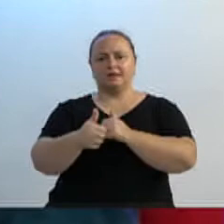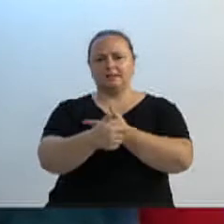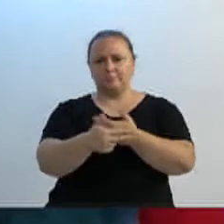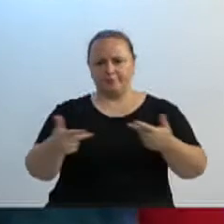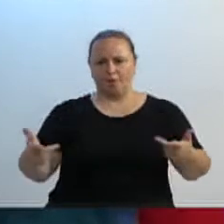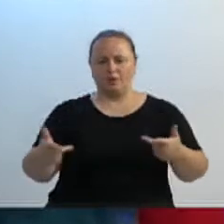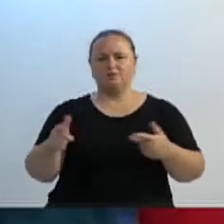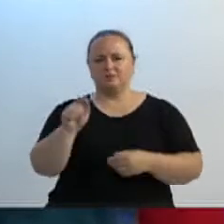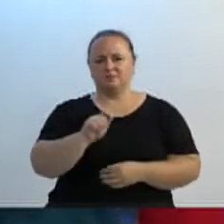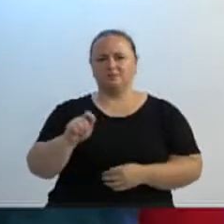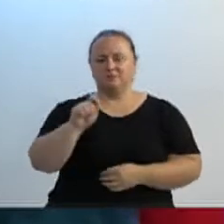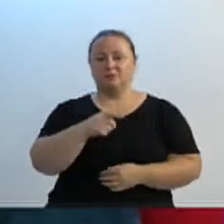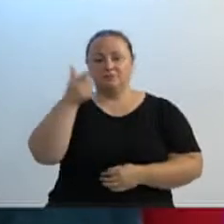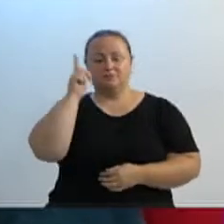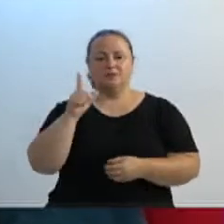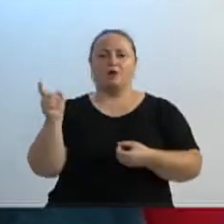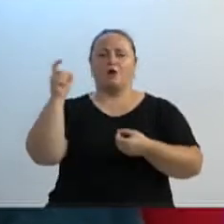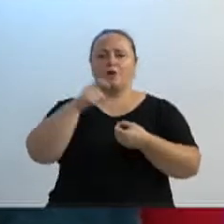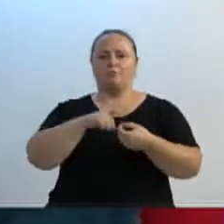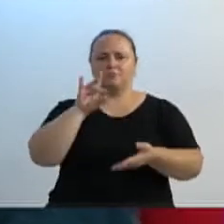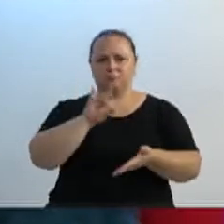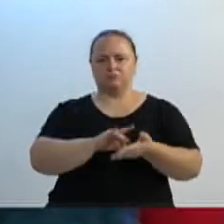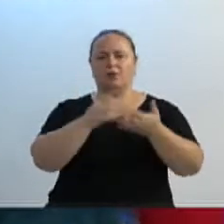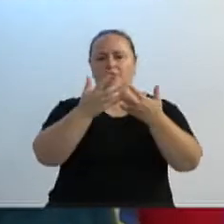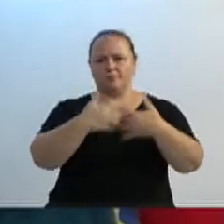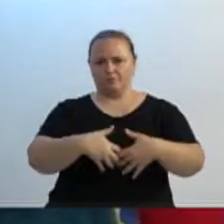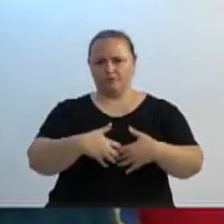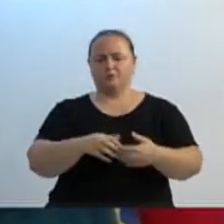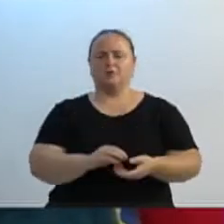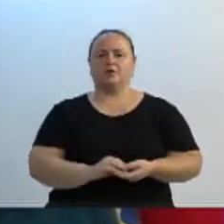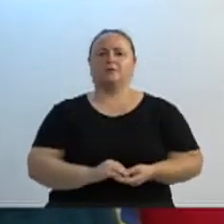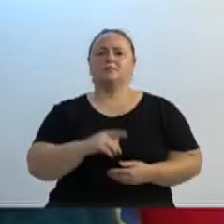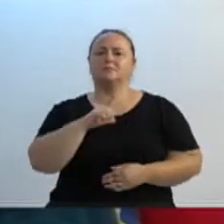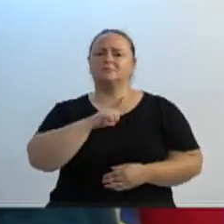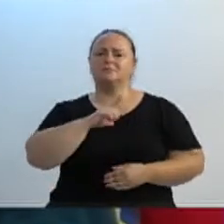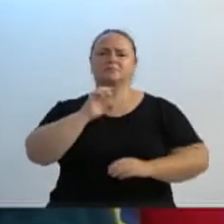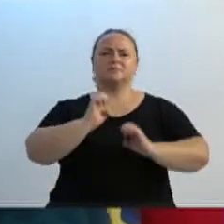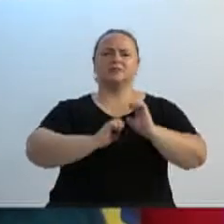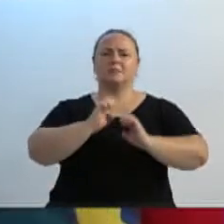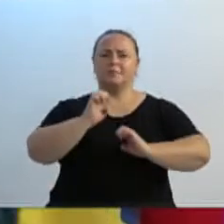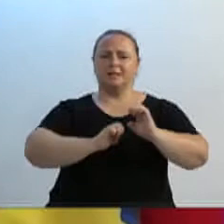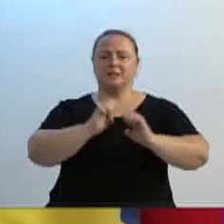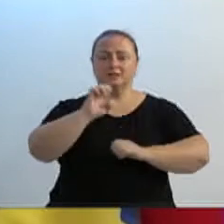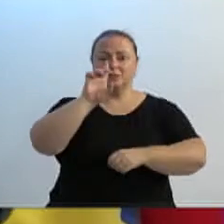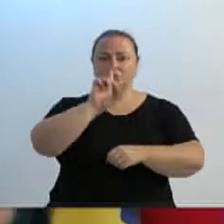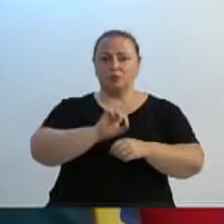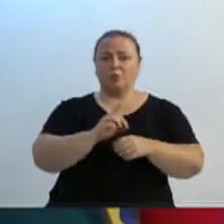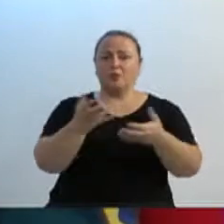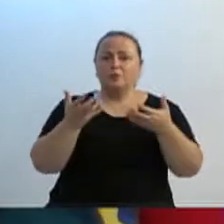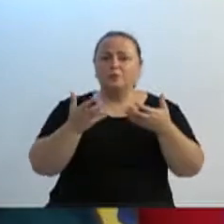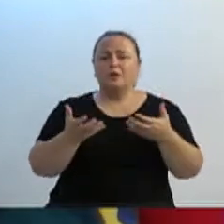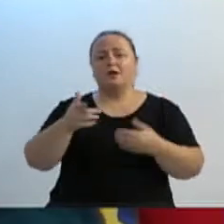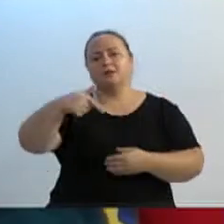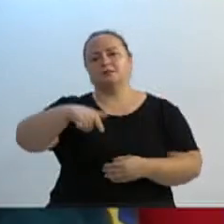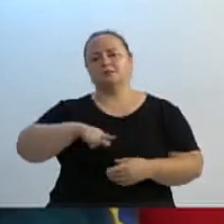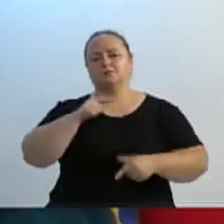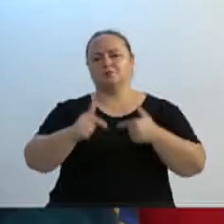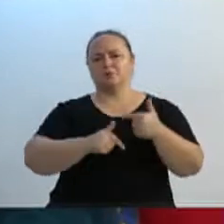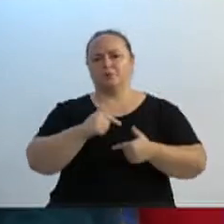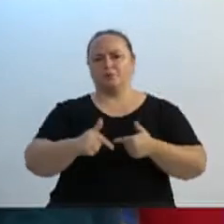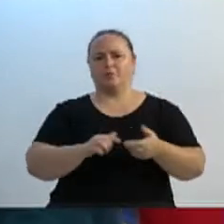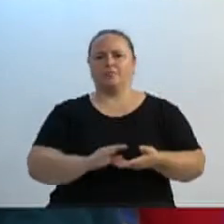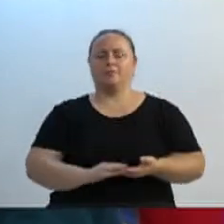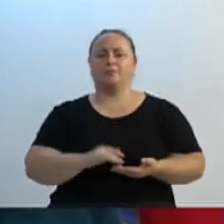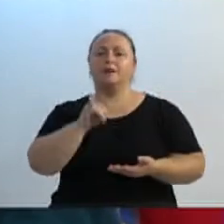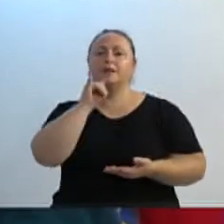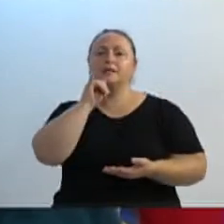votar em atividades. São muitos empresários, muitos empresários que querem trabalhar. Pequeno exemplo,